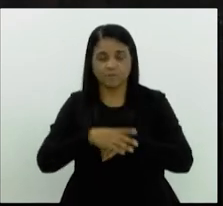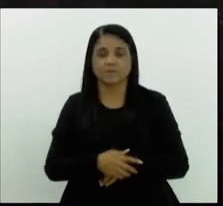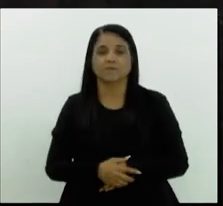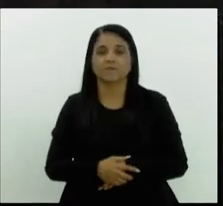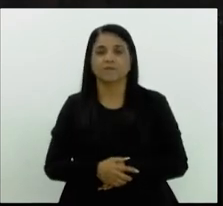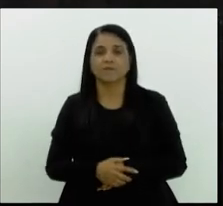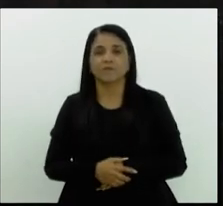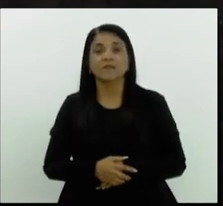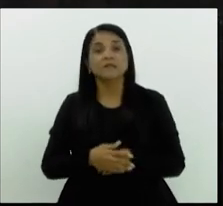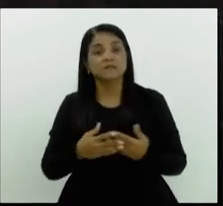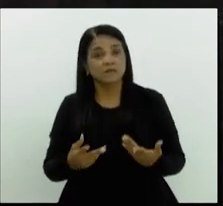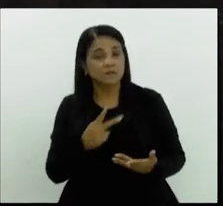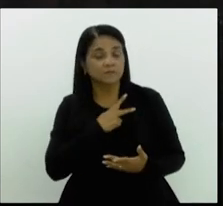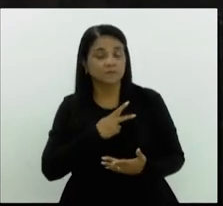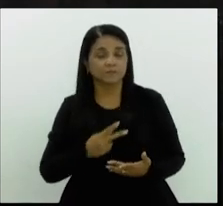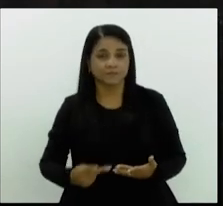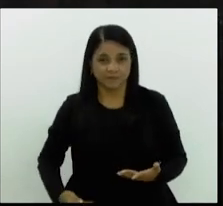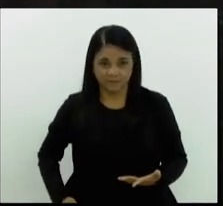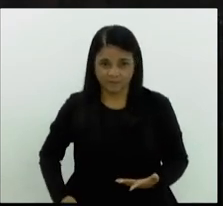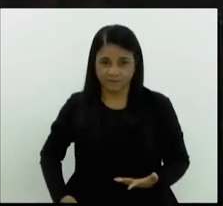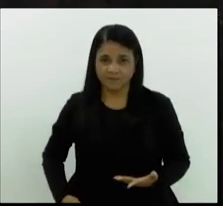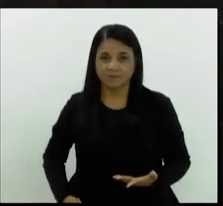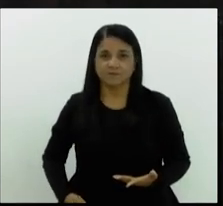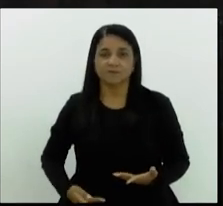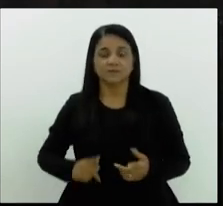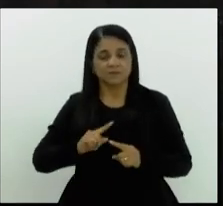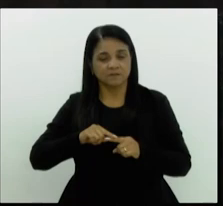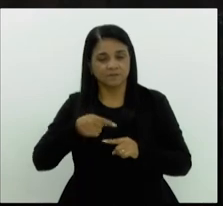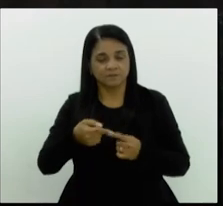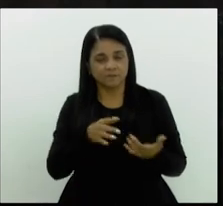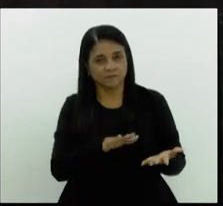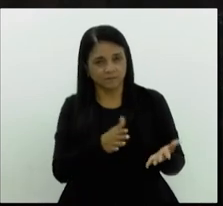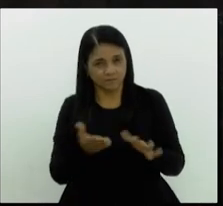E, presidente, após esse massacre,